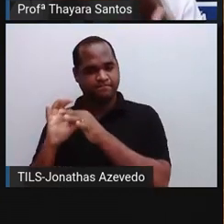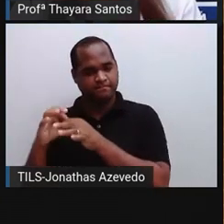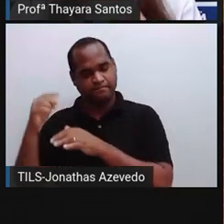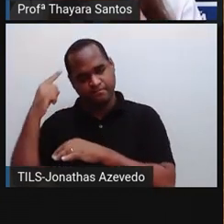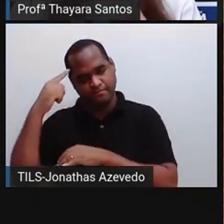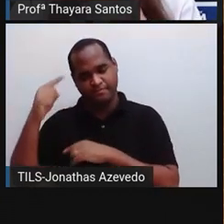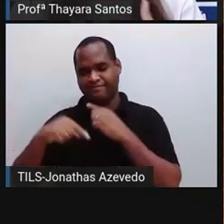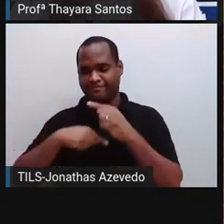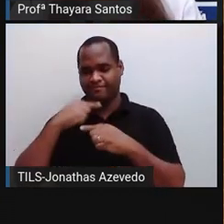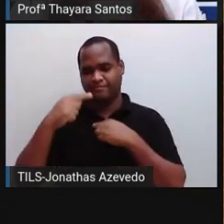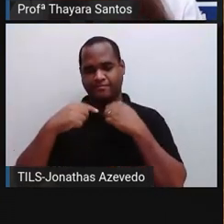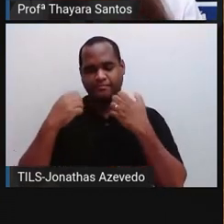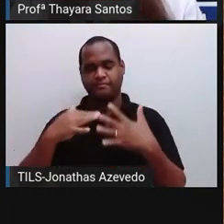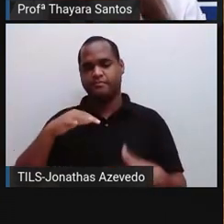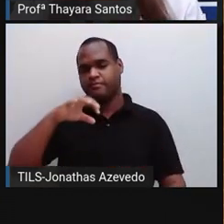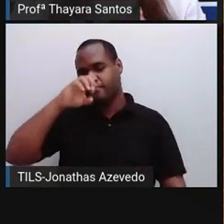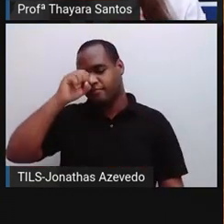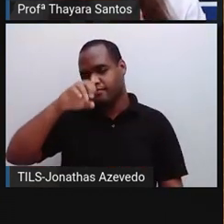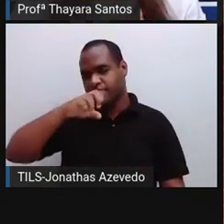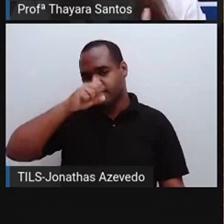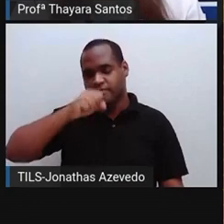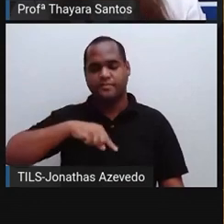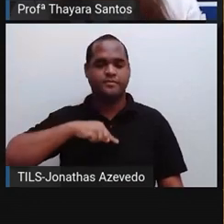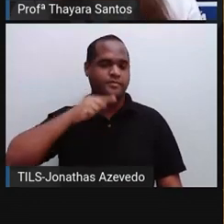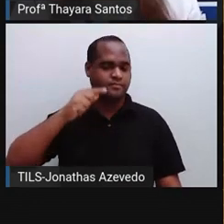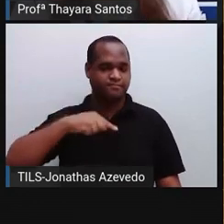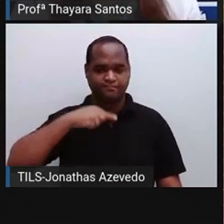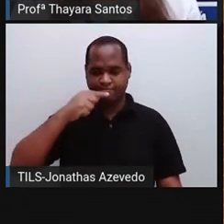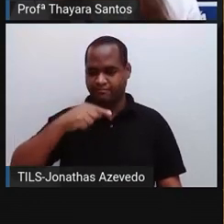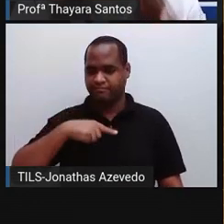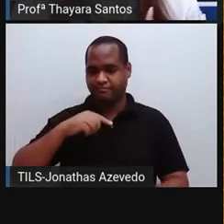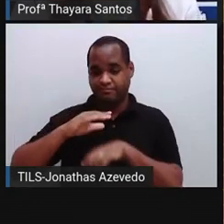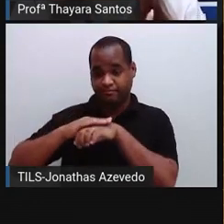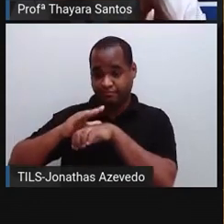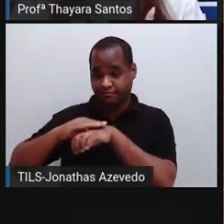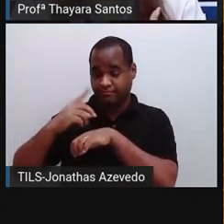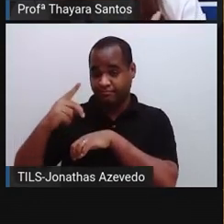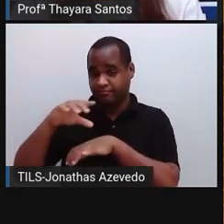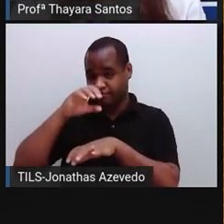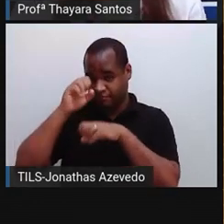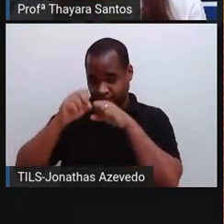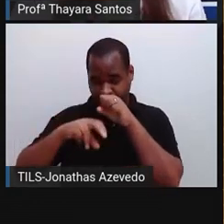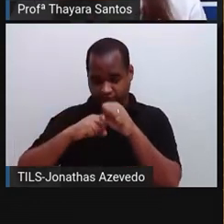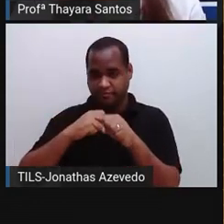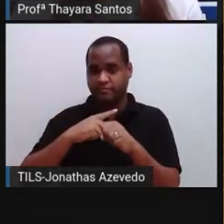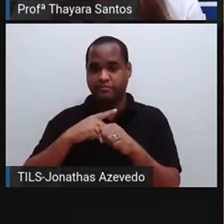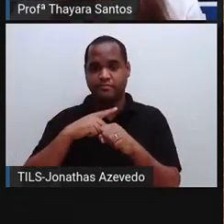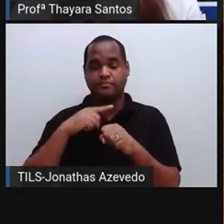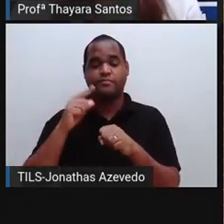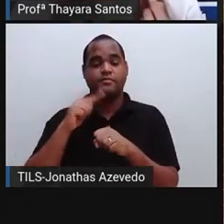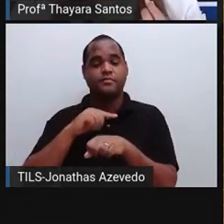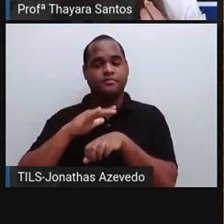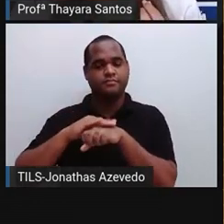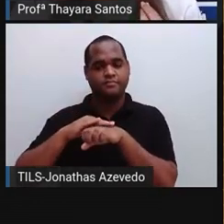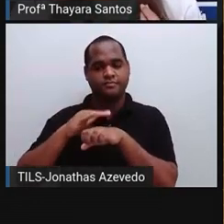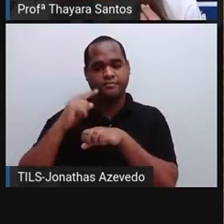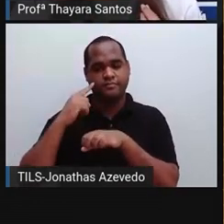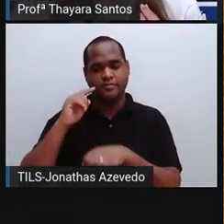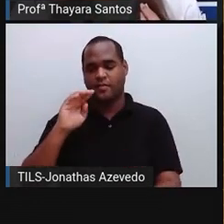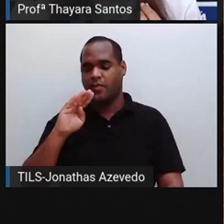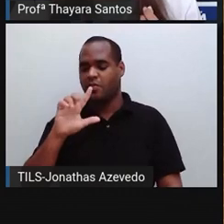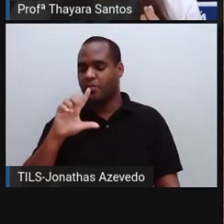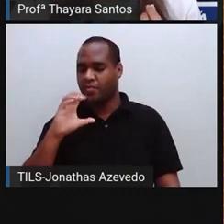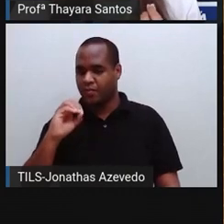são involuntárias. Por exemplo, a respiração, a gente não controla voluntariamente. Quem está controlando é o bubo, essa